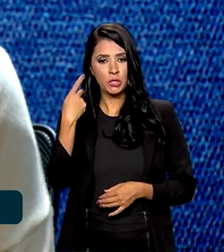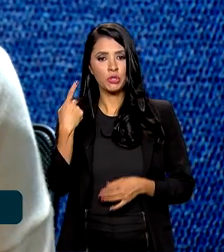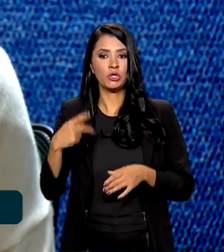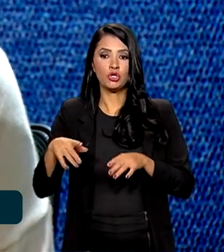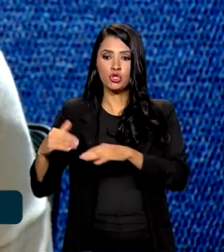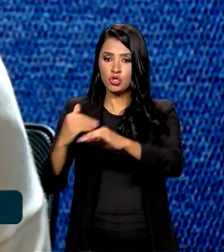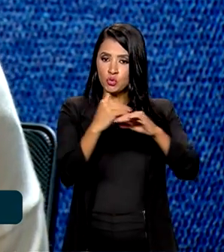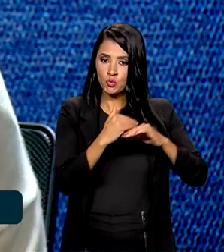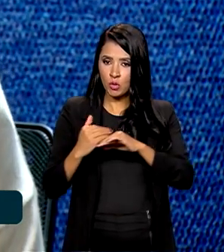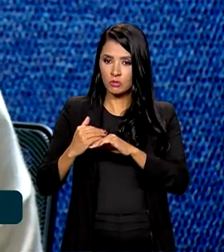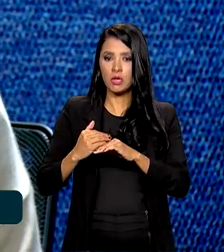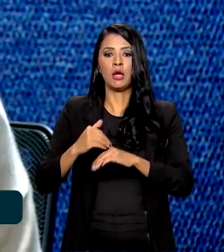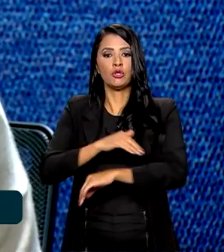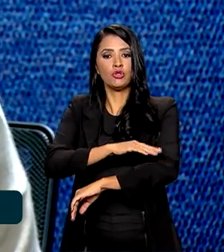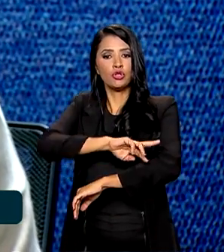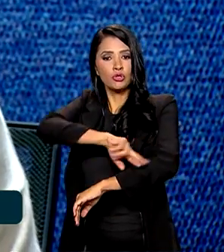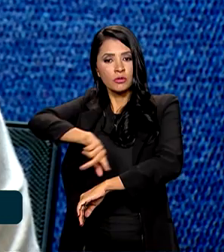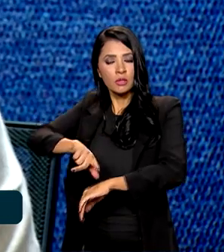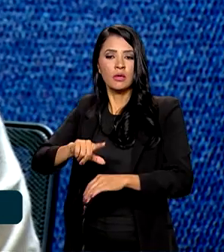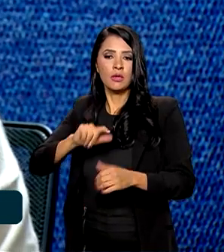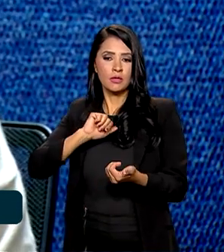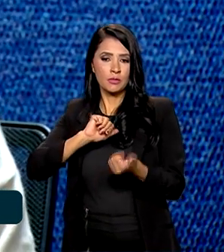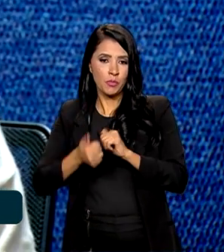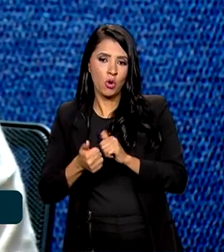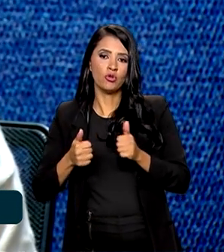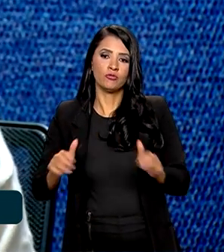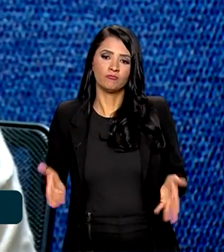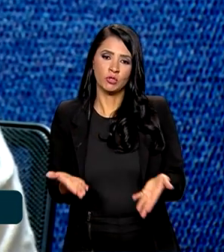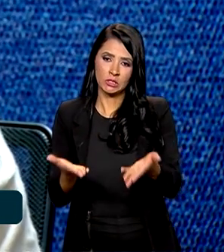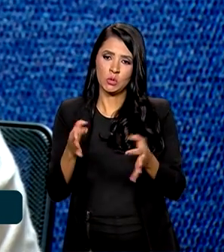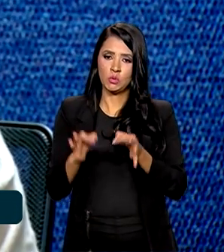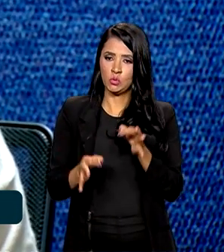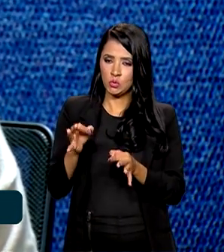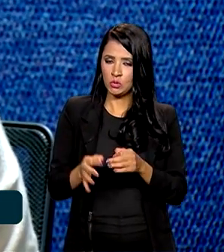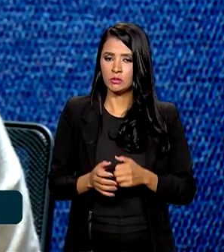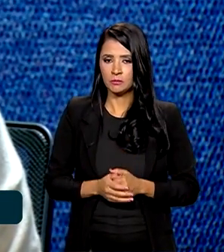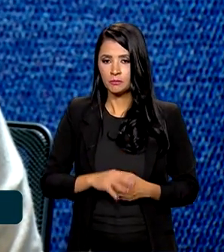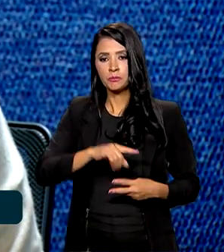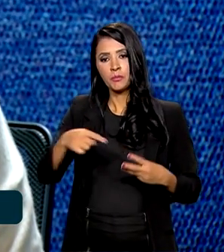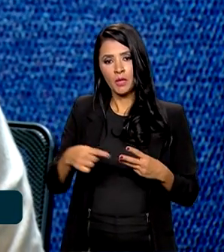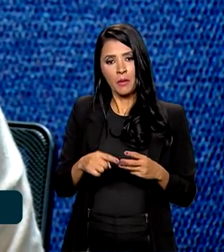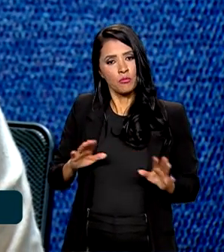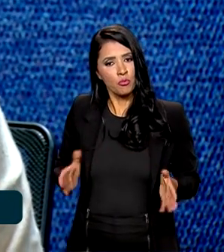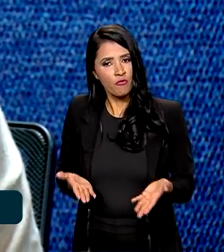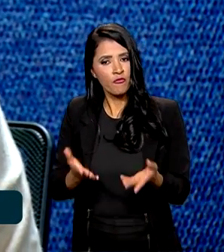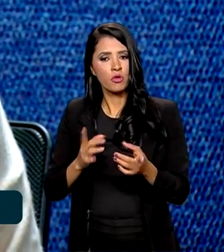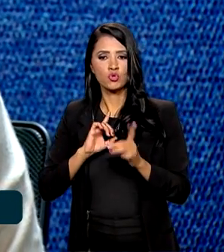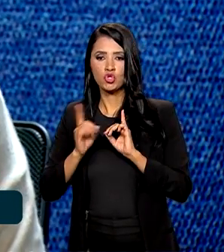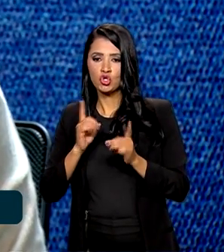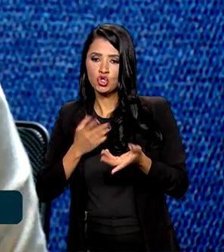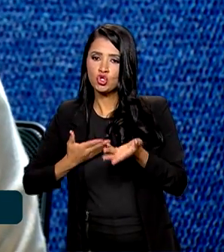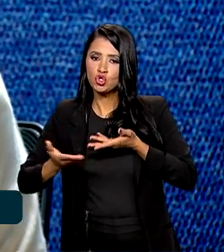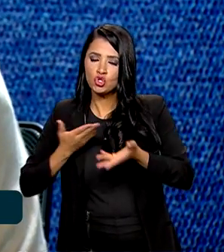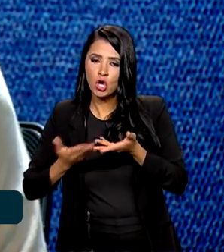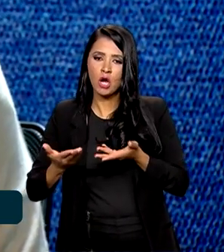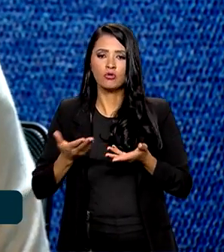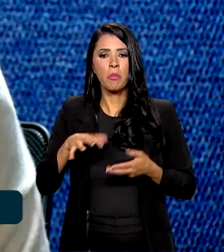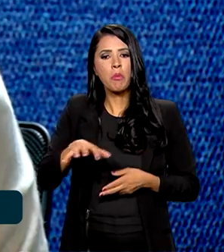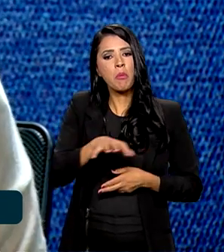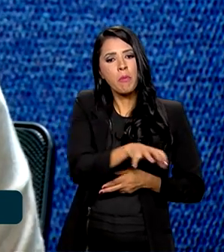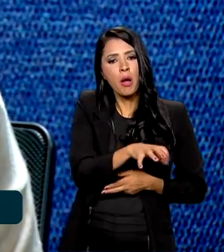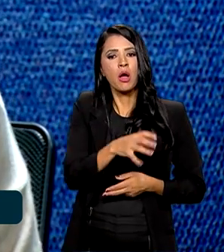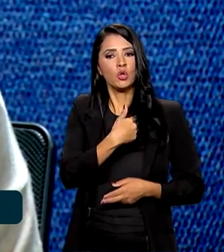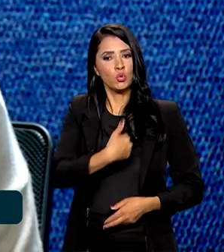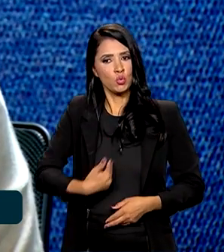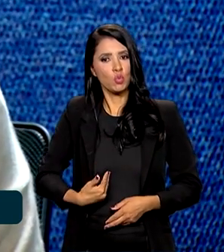de igualdade racial, esporte, promoção e acesso à justiça. E 3. Promover o diálogo intersetorial no âmbito